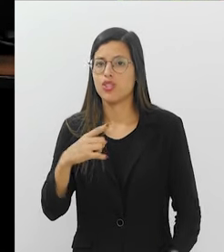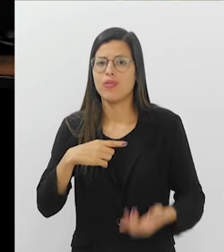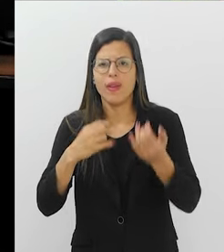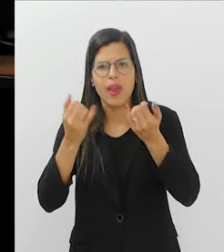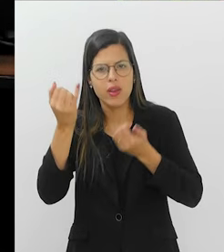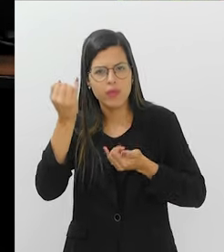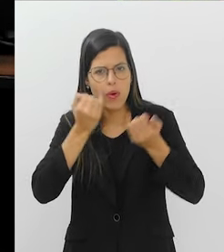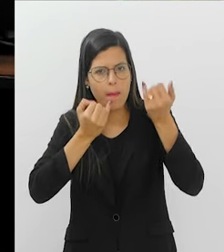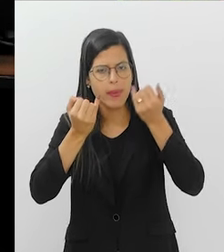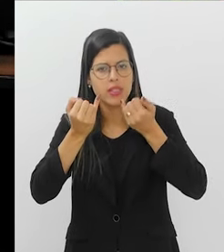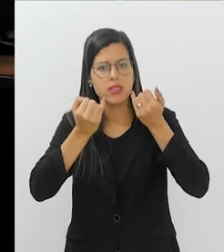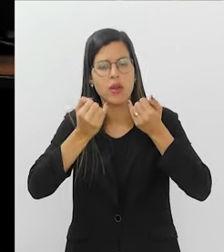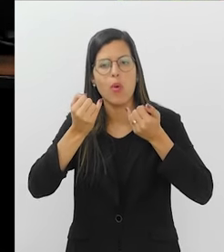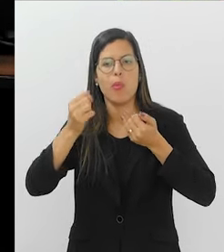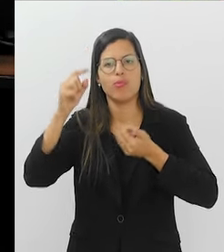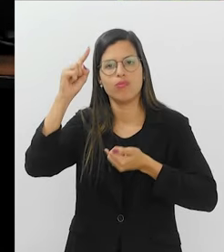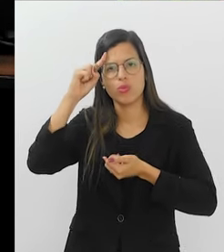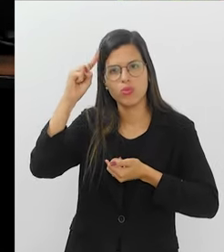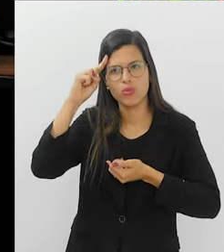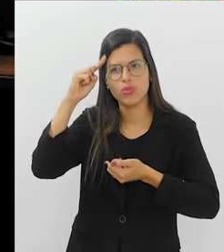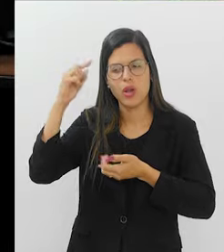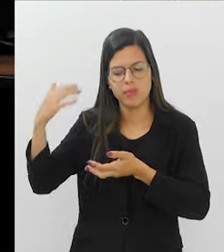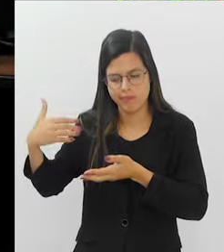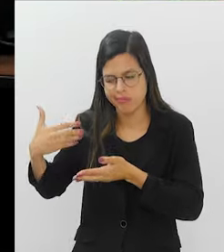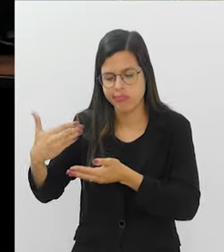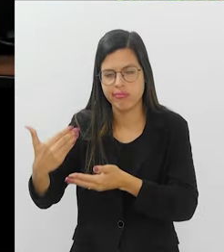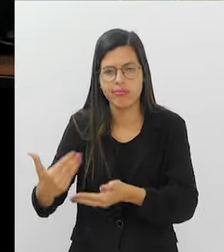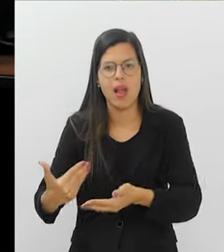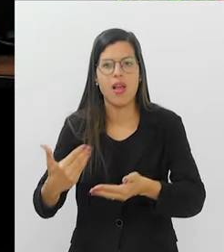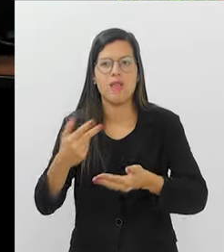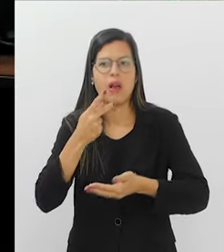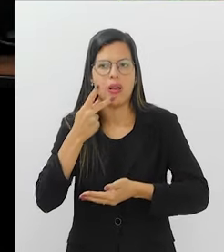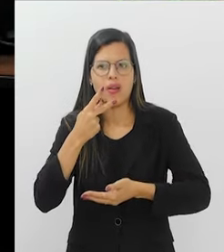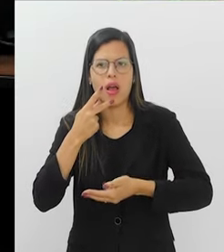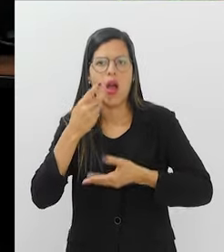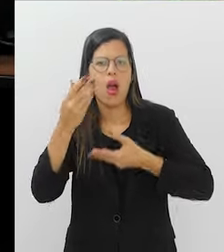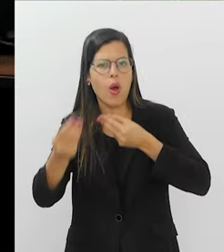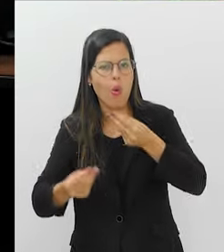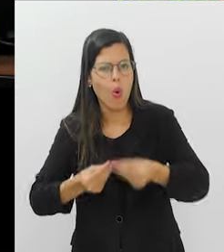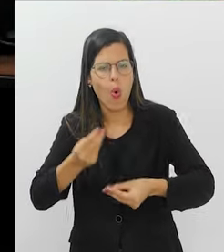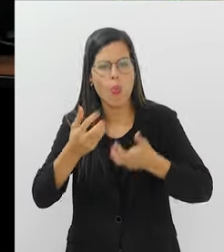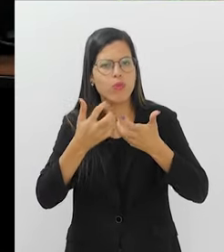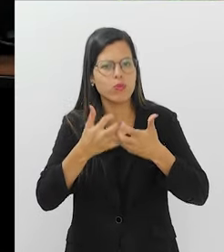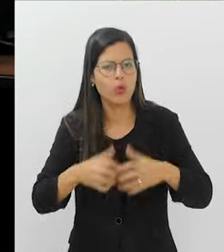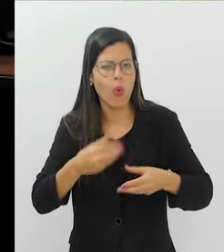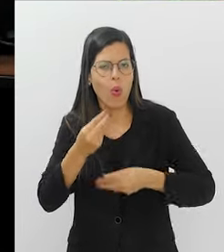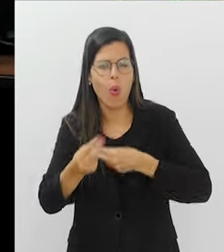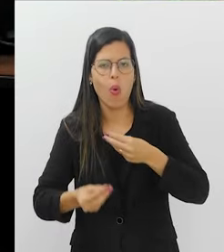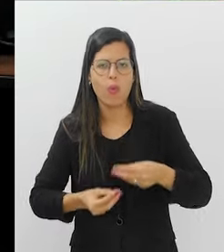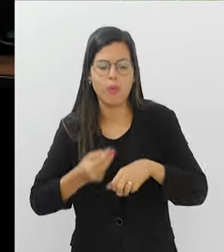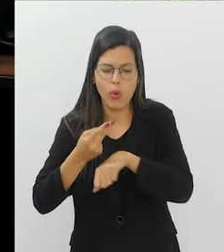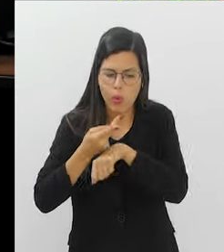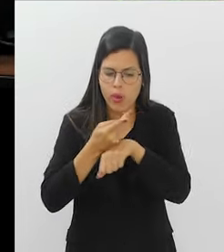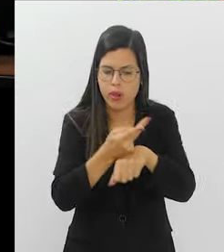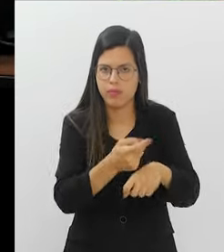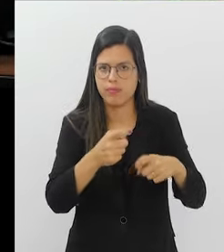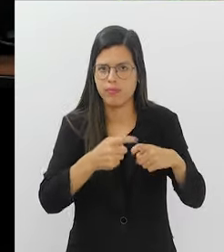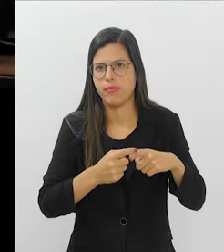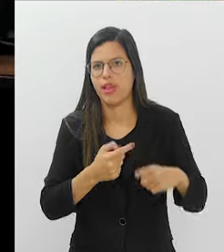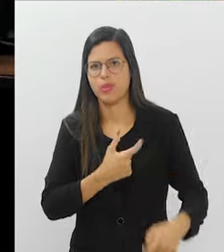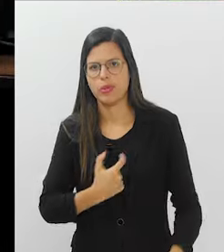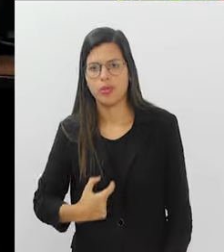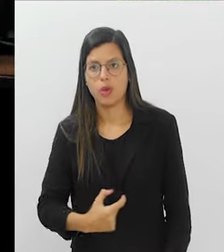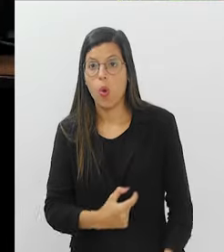tivermos informação diária sobre esse câncer, né? Falarmos sempre como funciona, procurarmos o